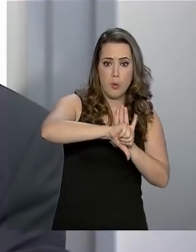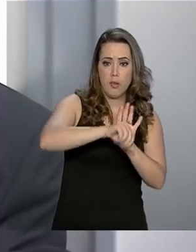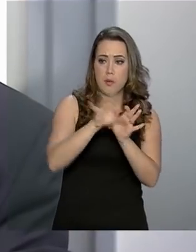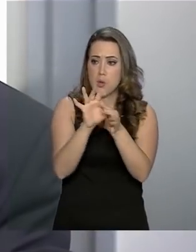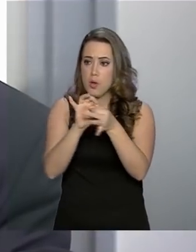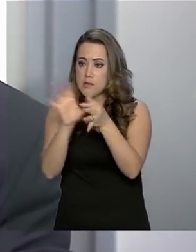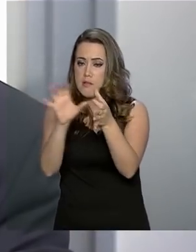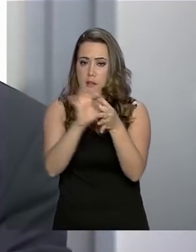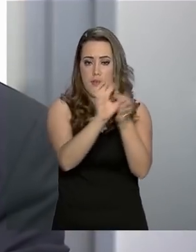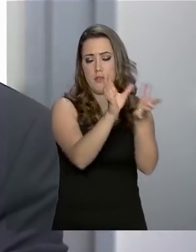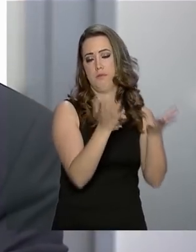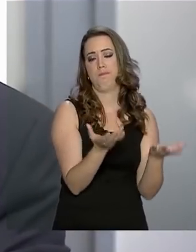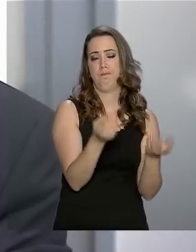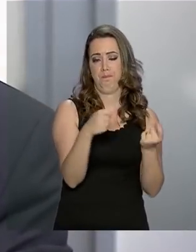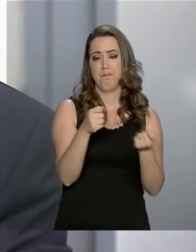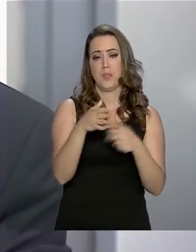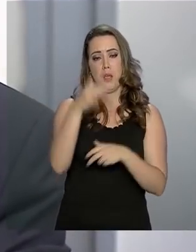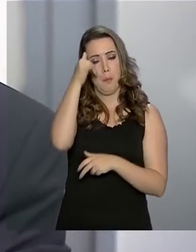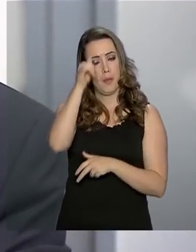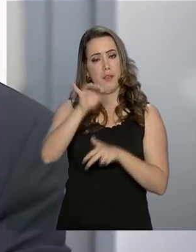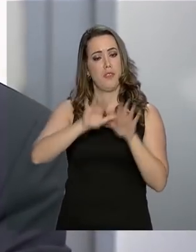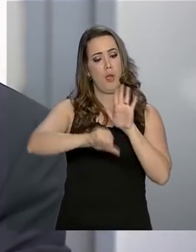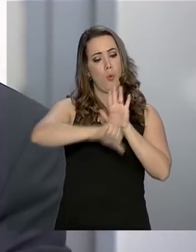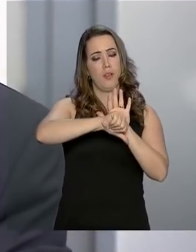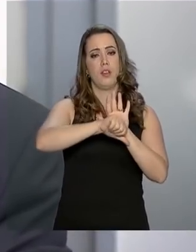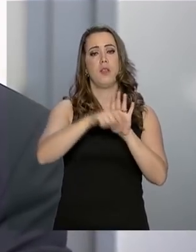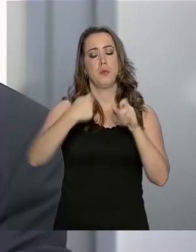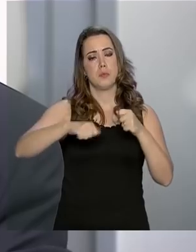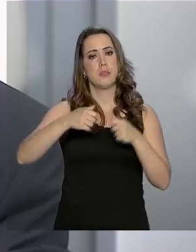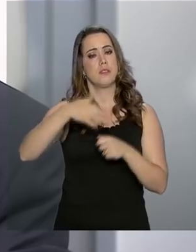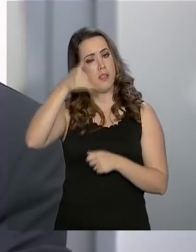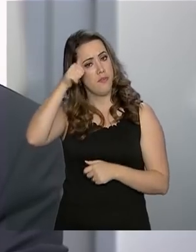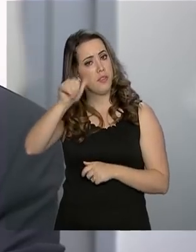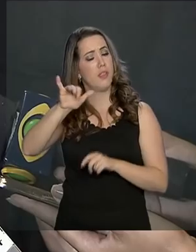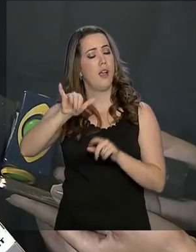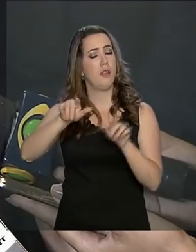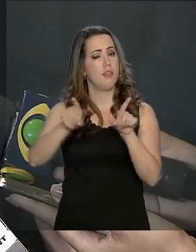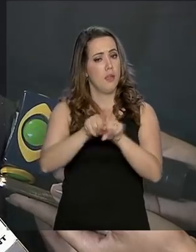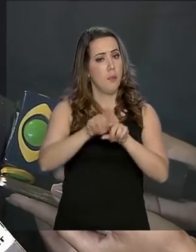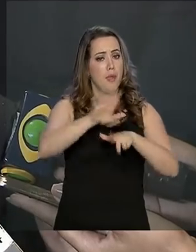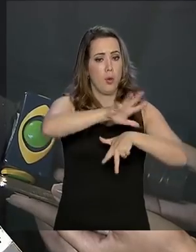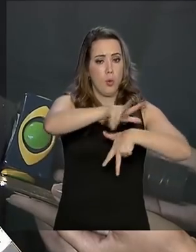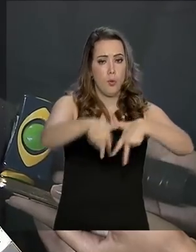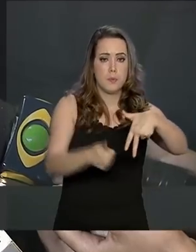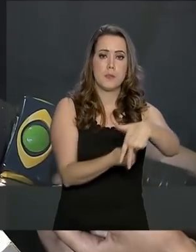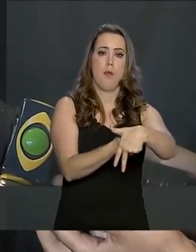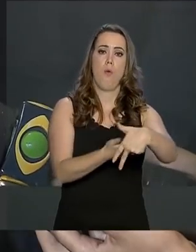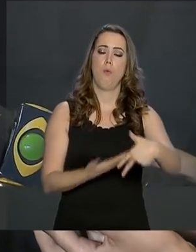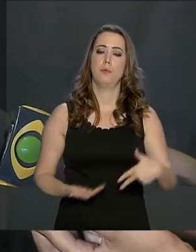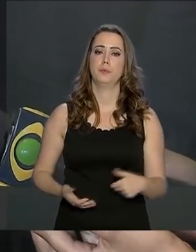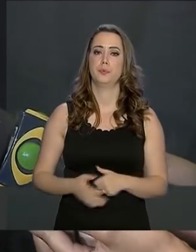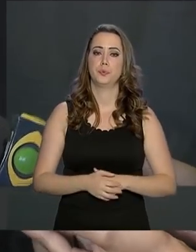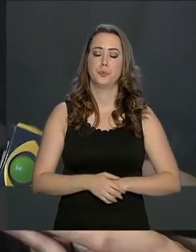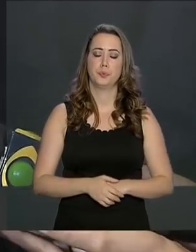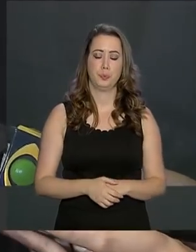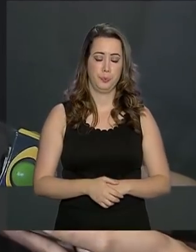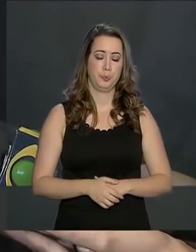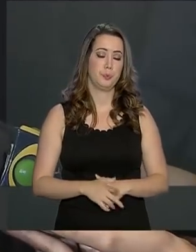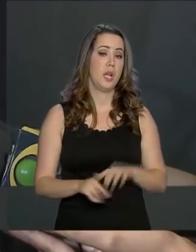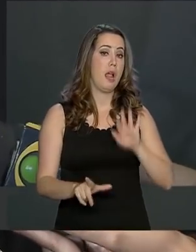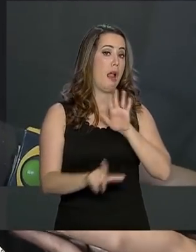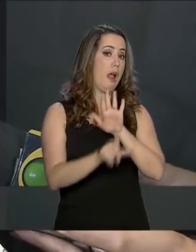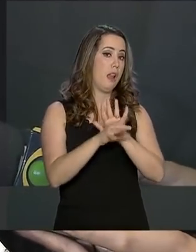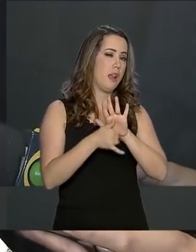que para combater o crime organizado é fundamental combater a corrupção. A pauta da lei anticrime